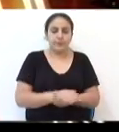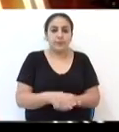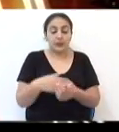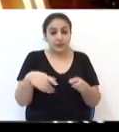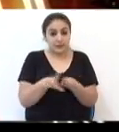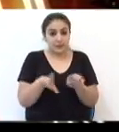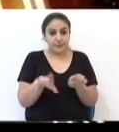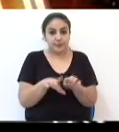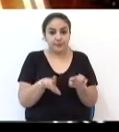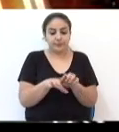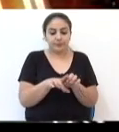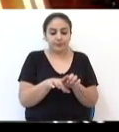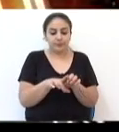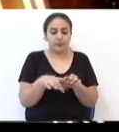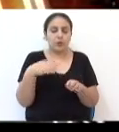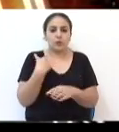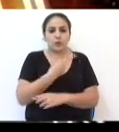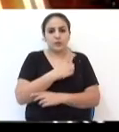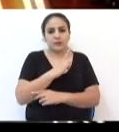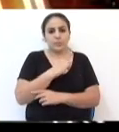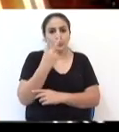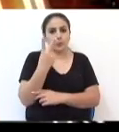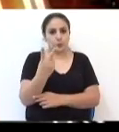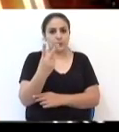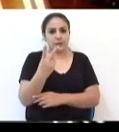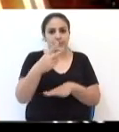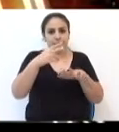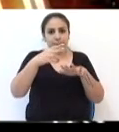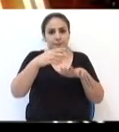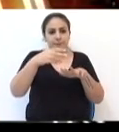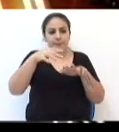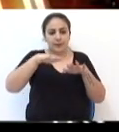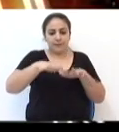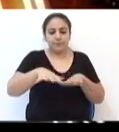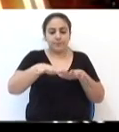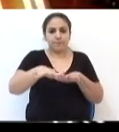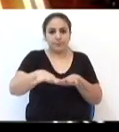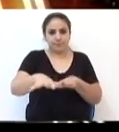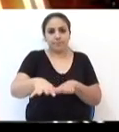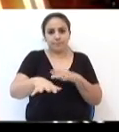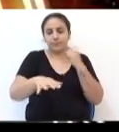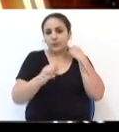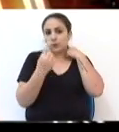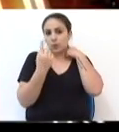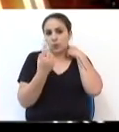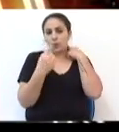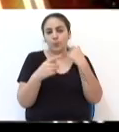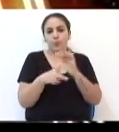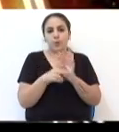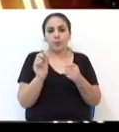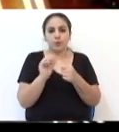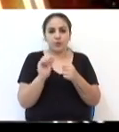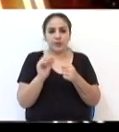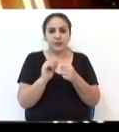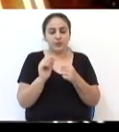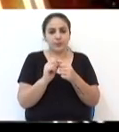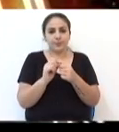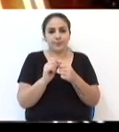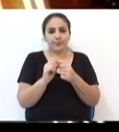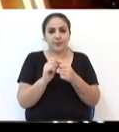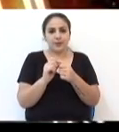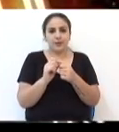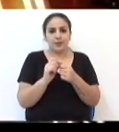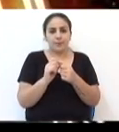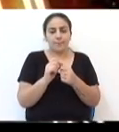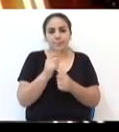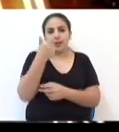Além disso, nós teremos dois desfiles. Dois desfiles. Um feito pela Faculdade de